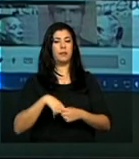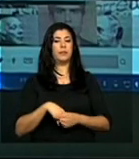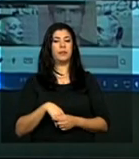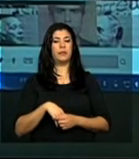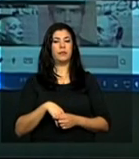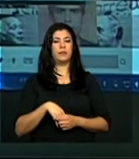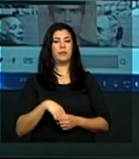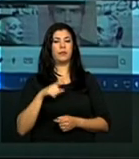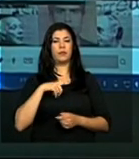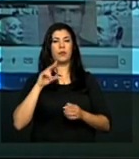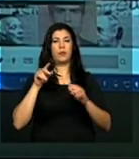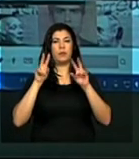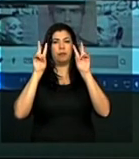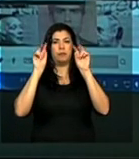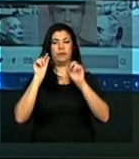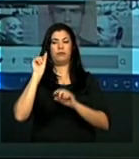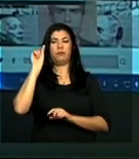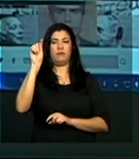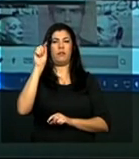ditadura, Paula.